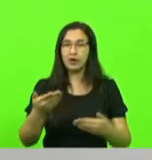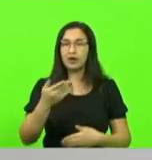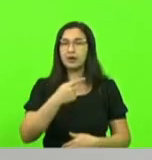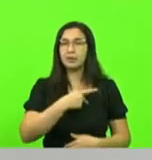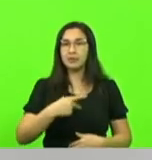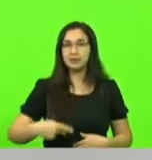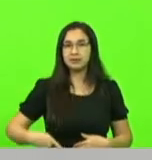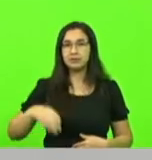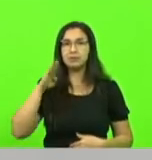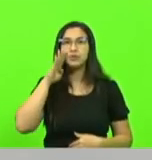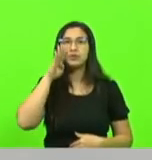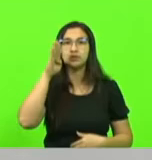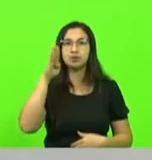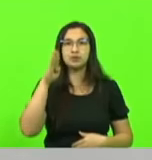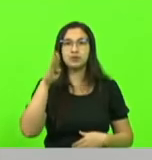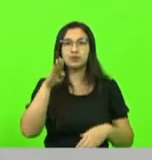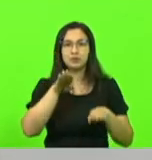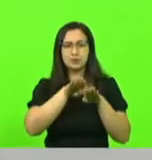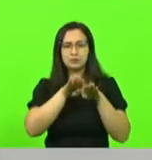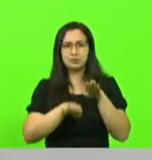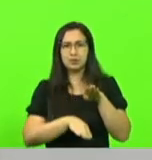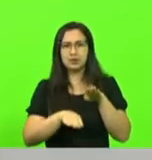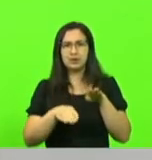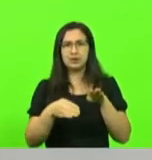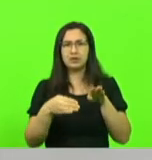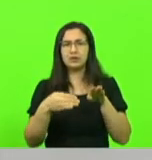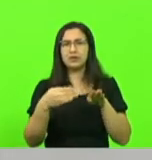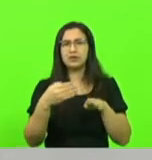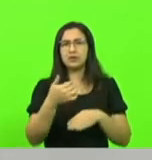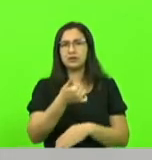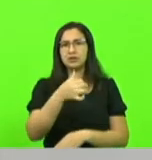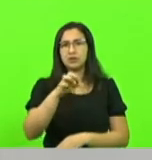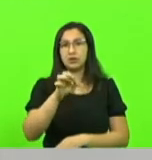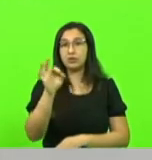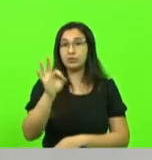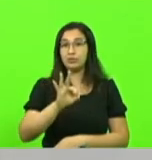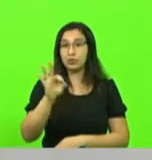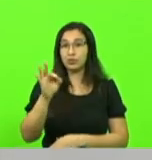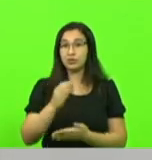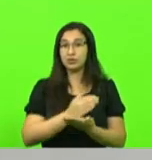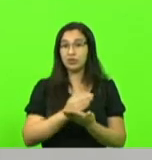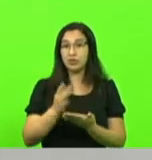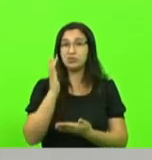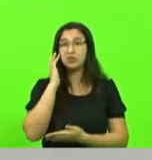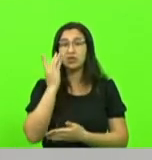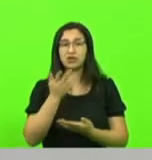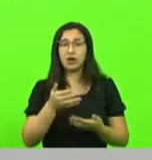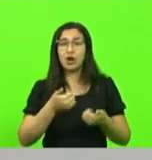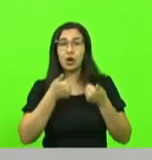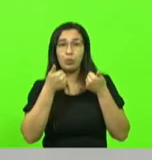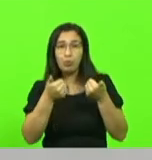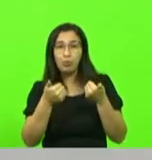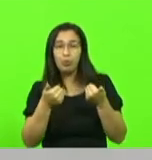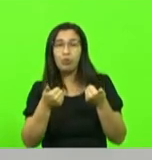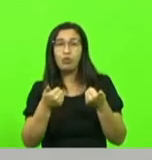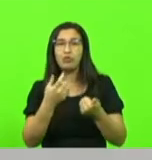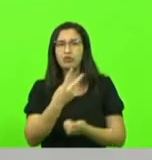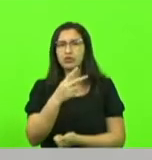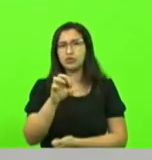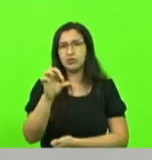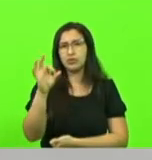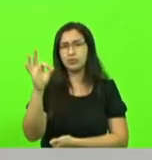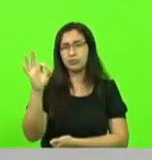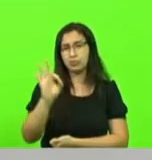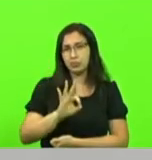19% que consideram bom e ótimo e 29% no total que consideram regular para bom.